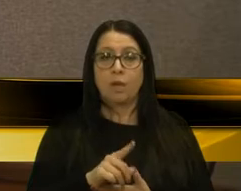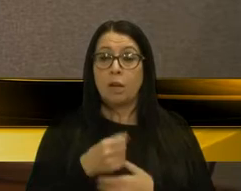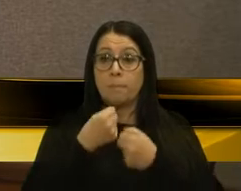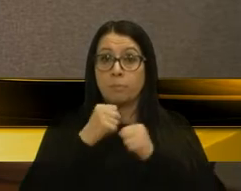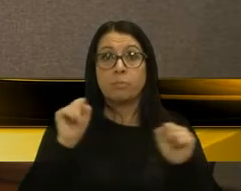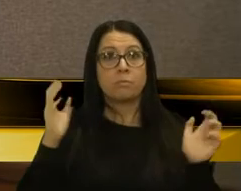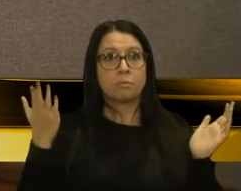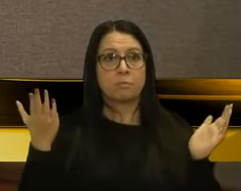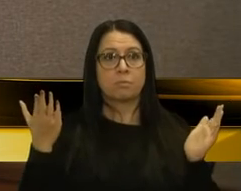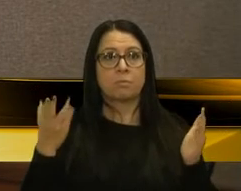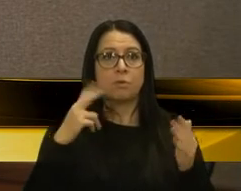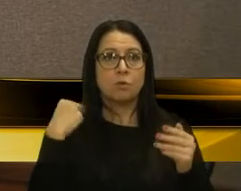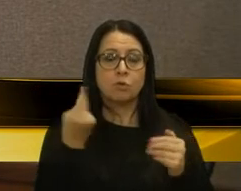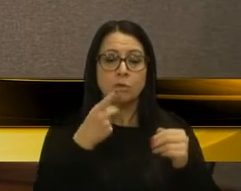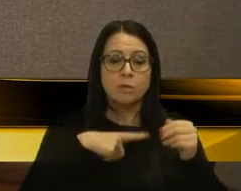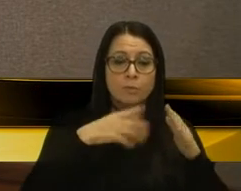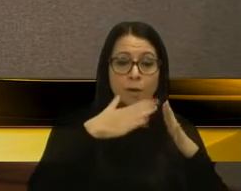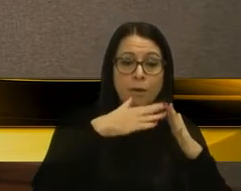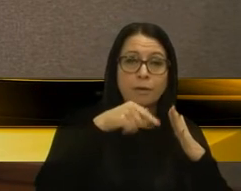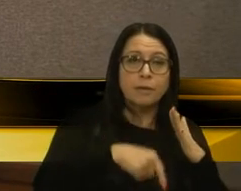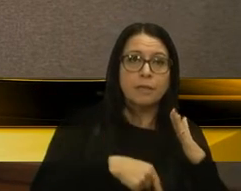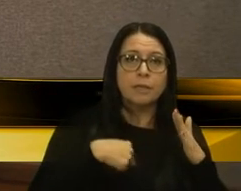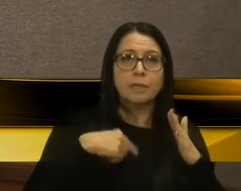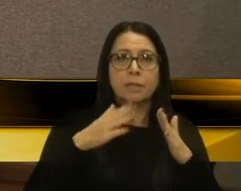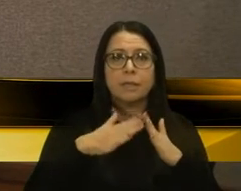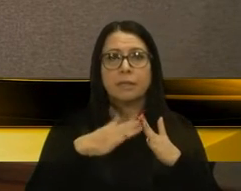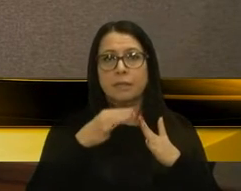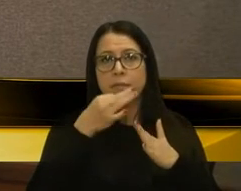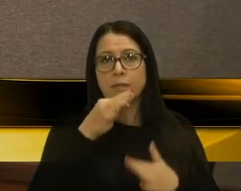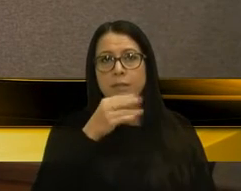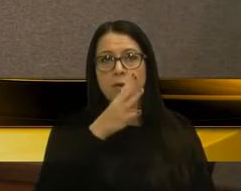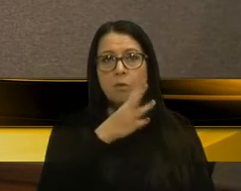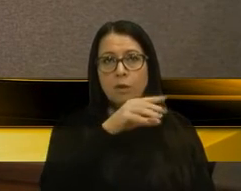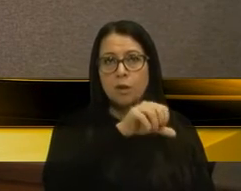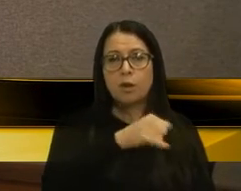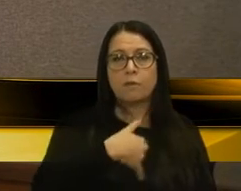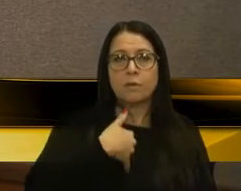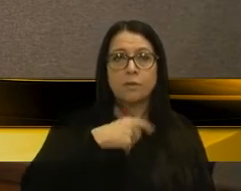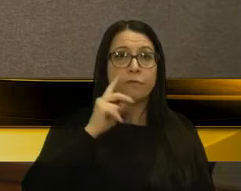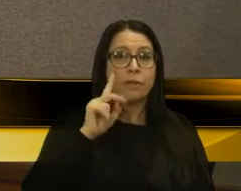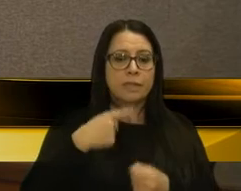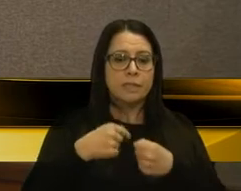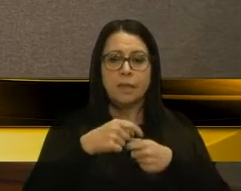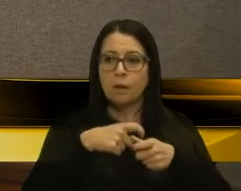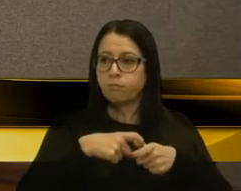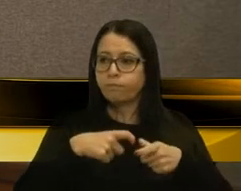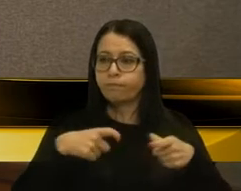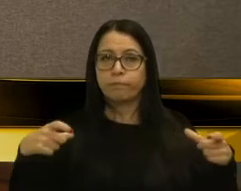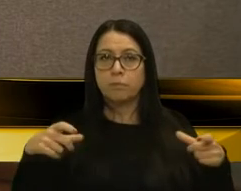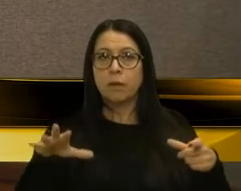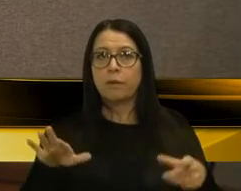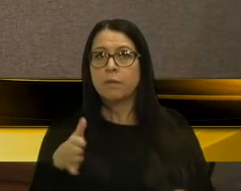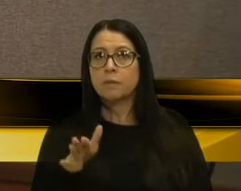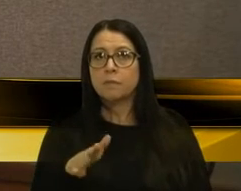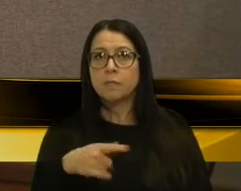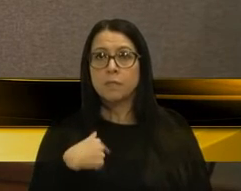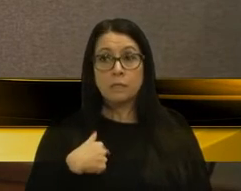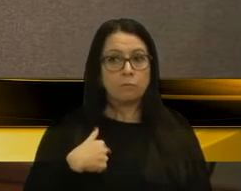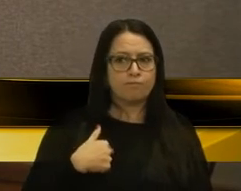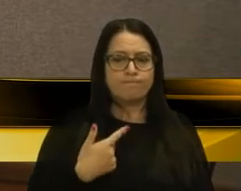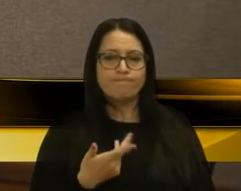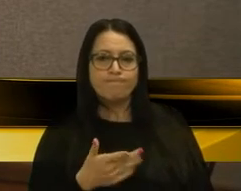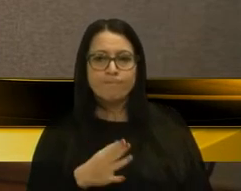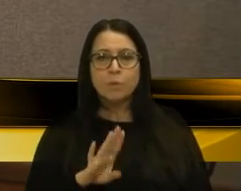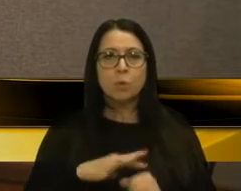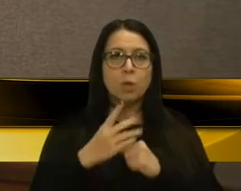moramos aqui, eu moro em Caxias há 49 anos, eu vi essa cidade crescer, às vezes eu me aperto em algum loteamento, em algum bairro.